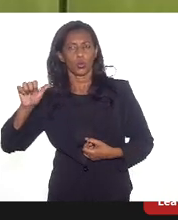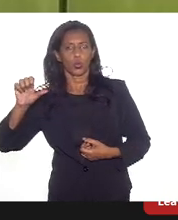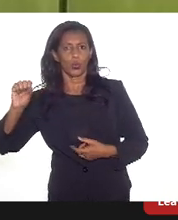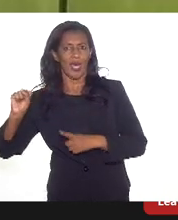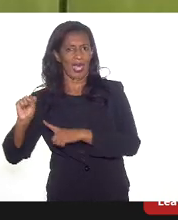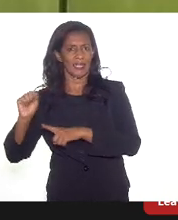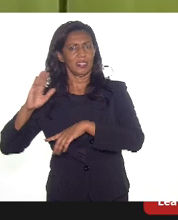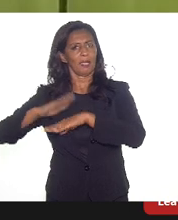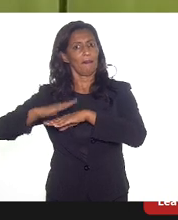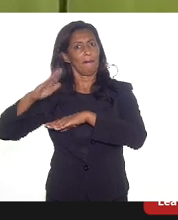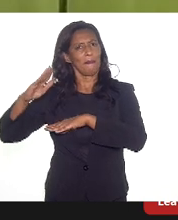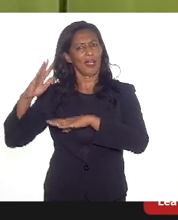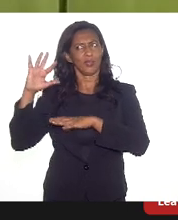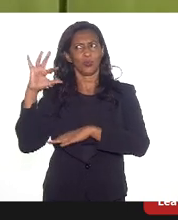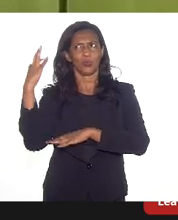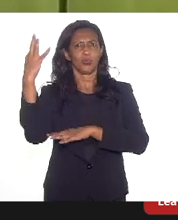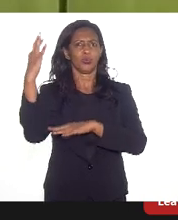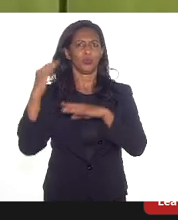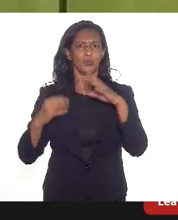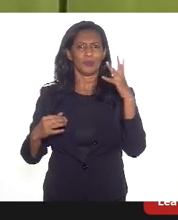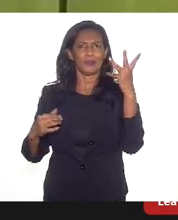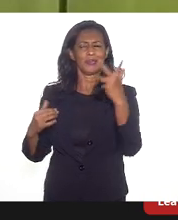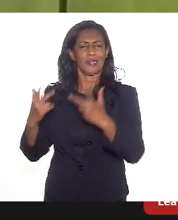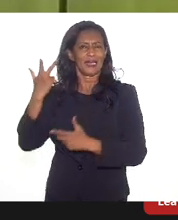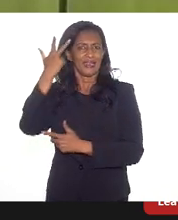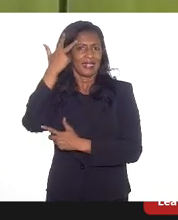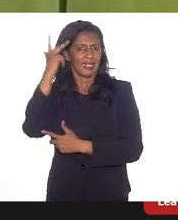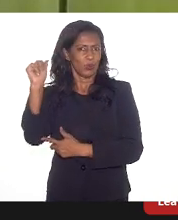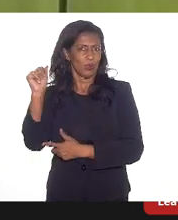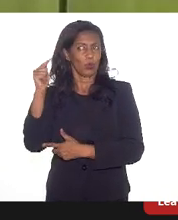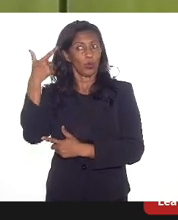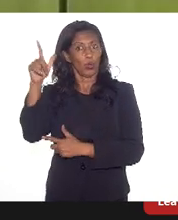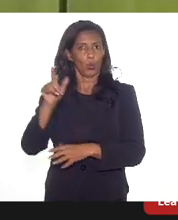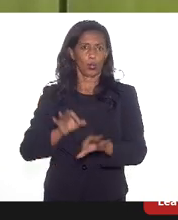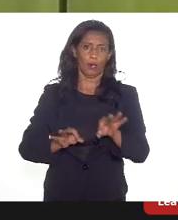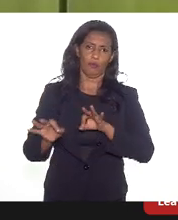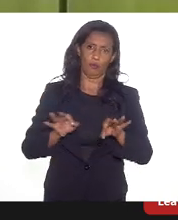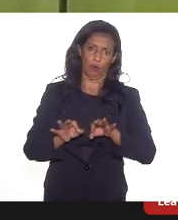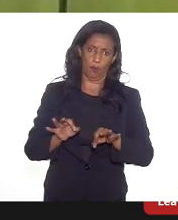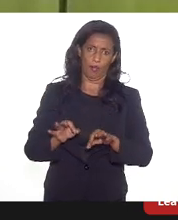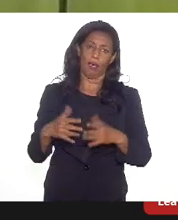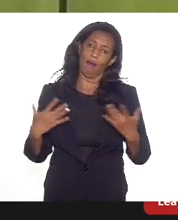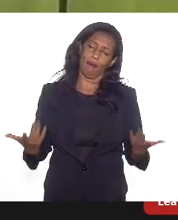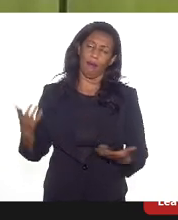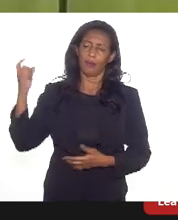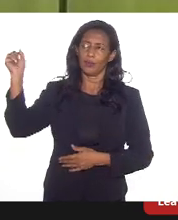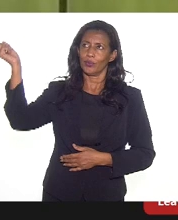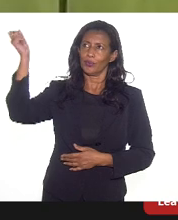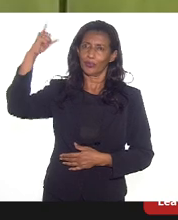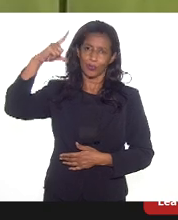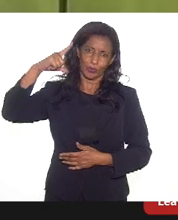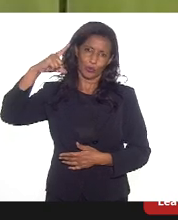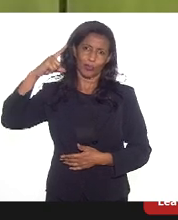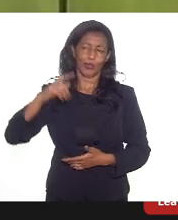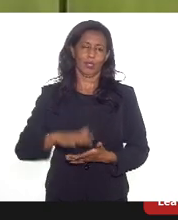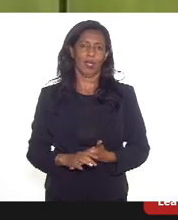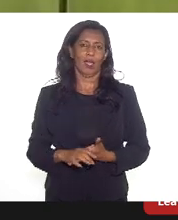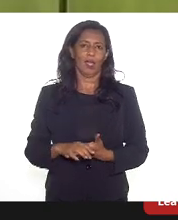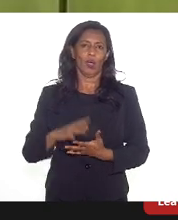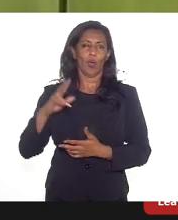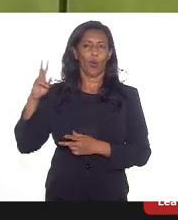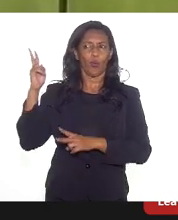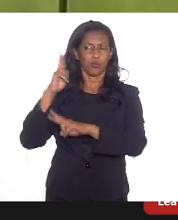ambiental do que as outras formas, exceto a solar, exceto a eólica.